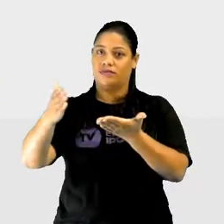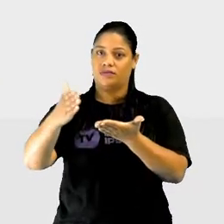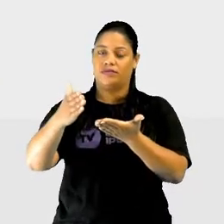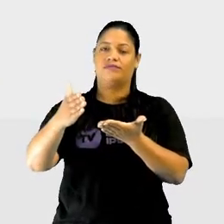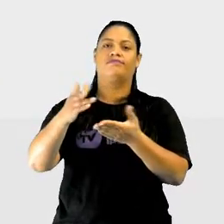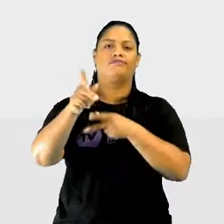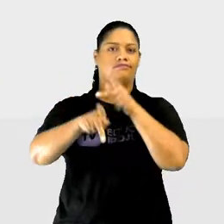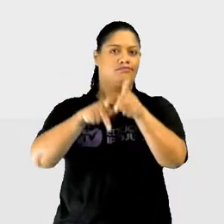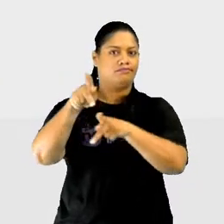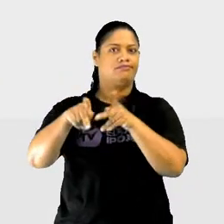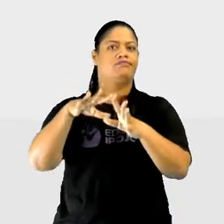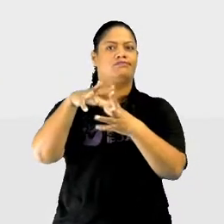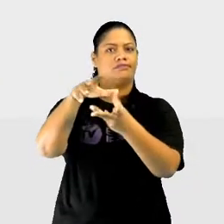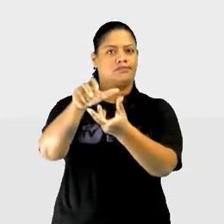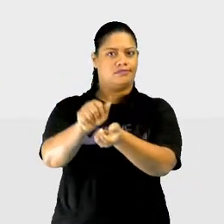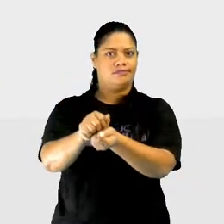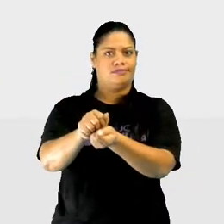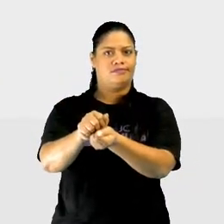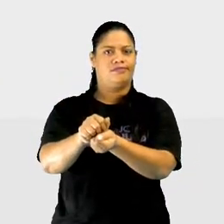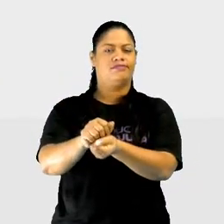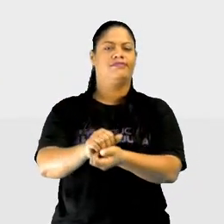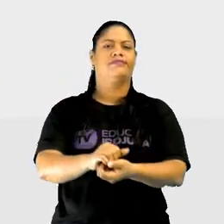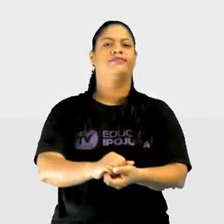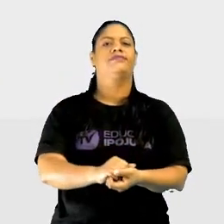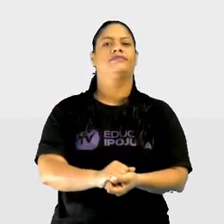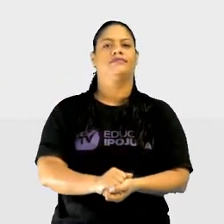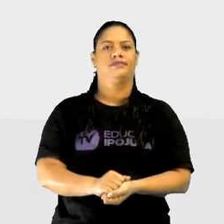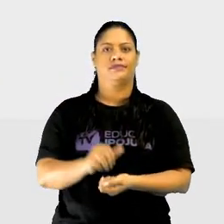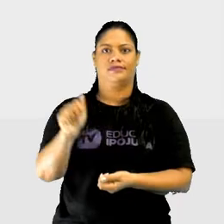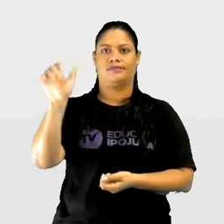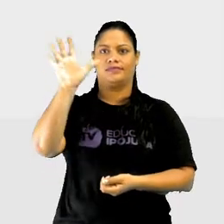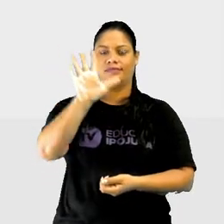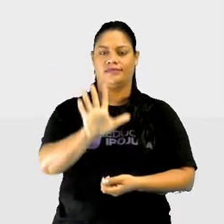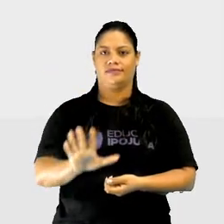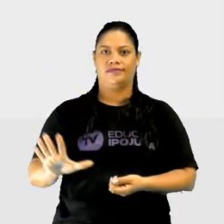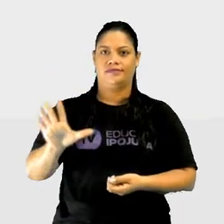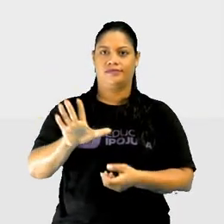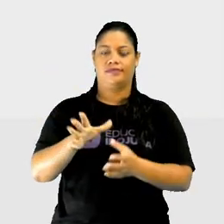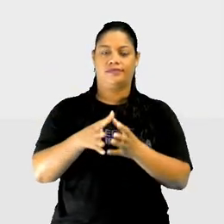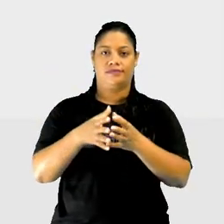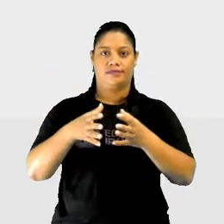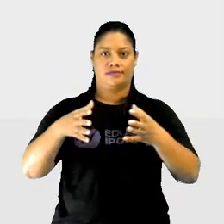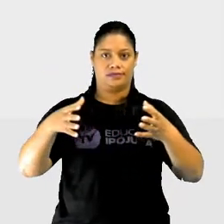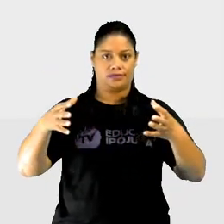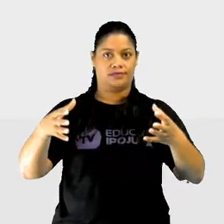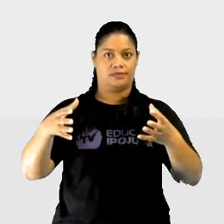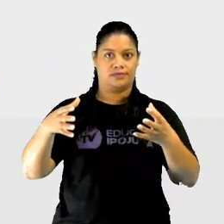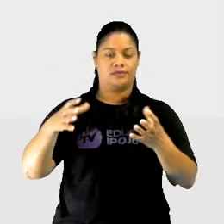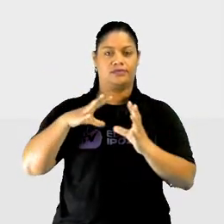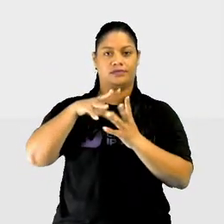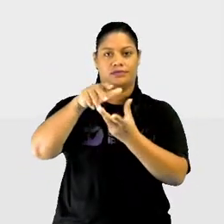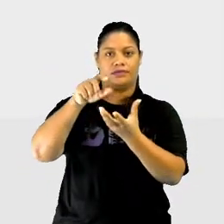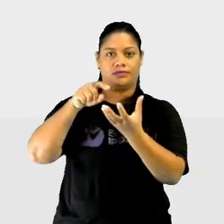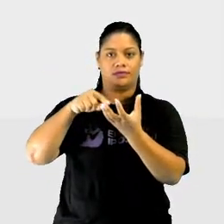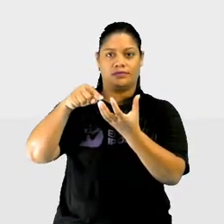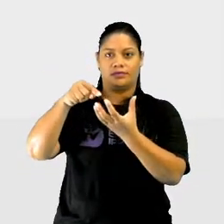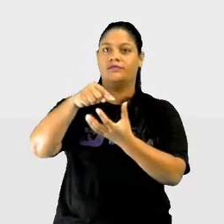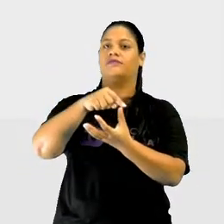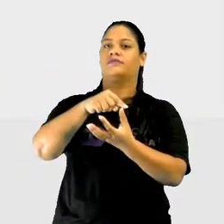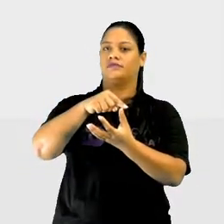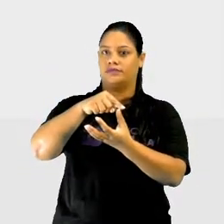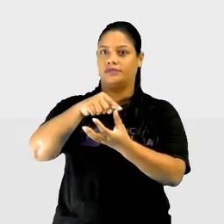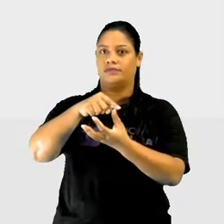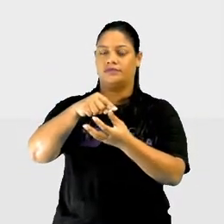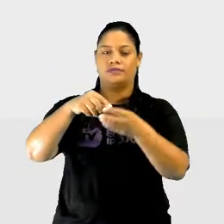mundial. Então, a Ásia é considerada o maior continente do planeta na questão